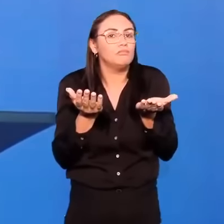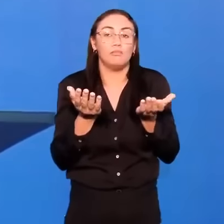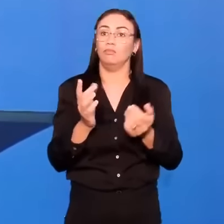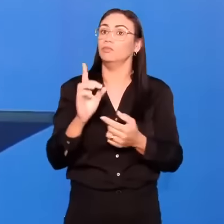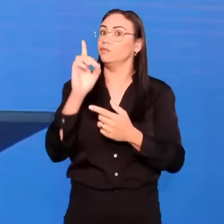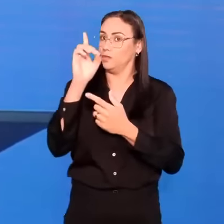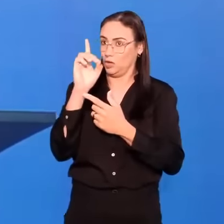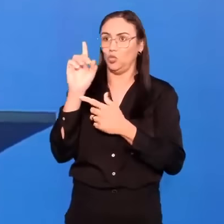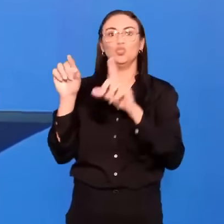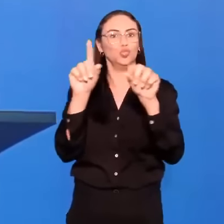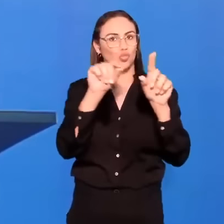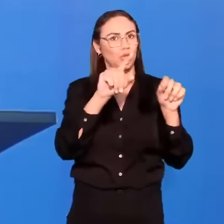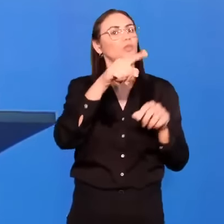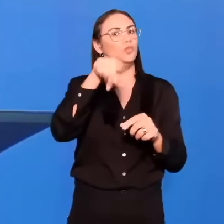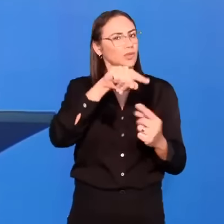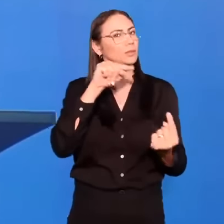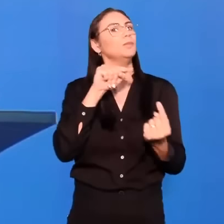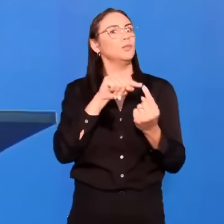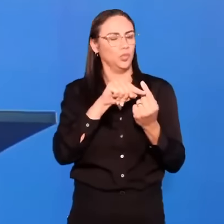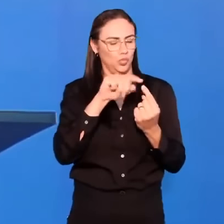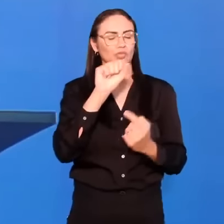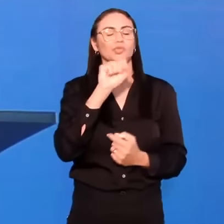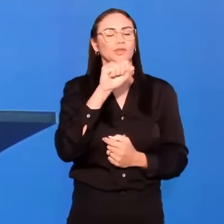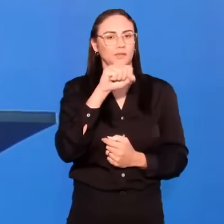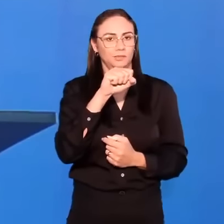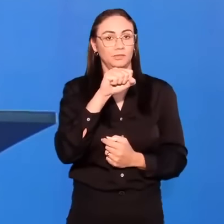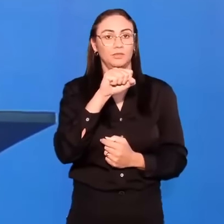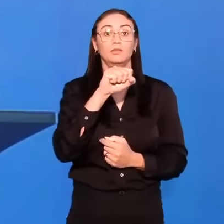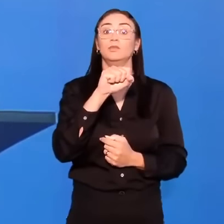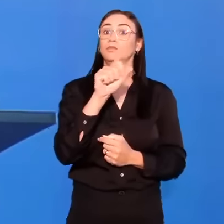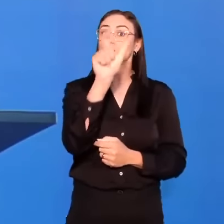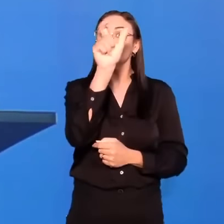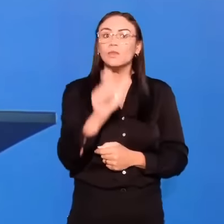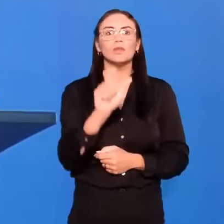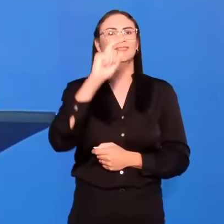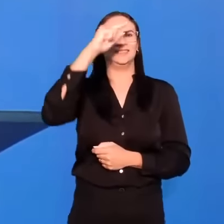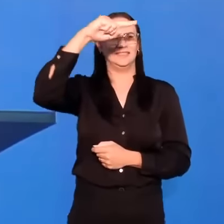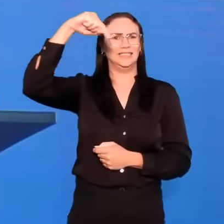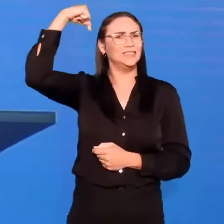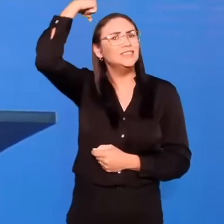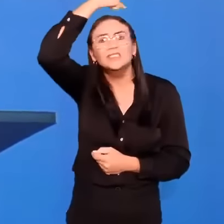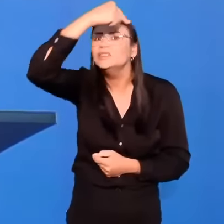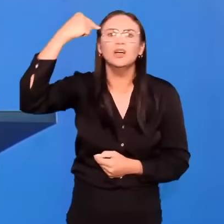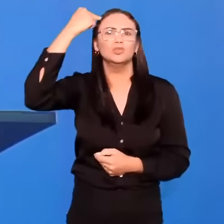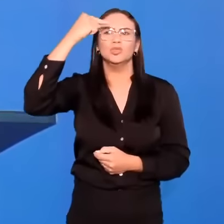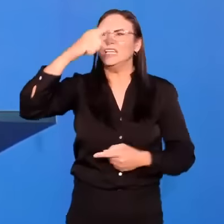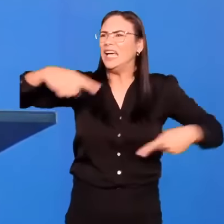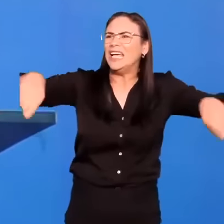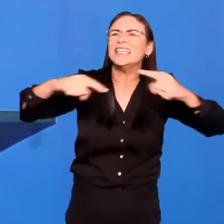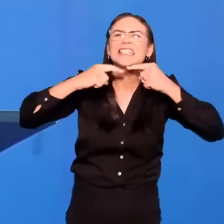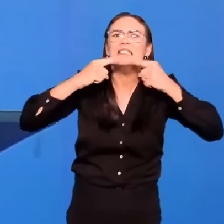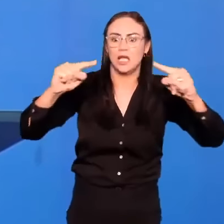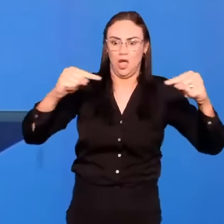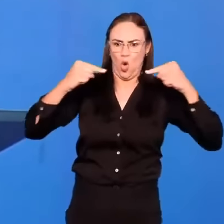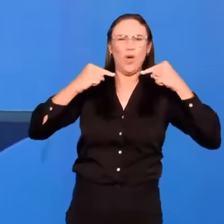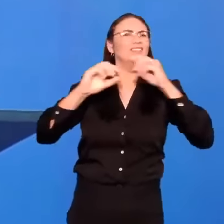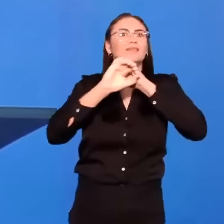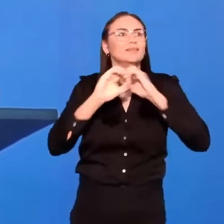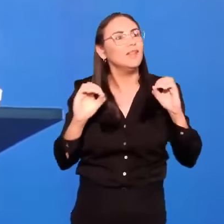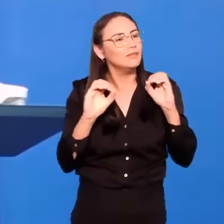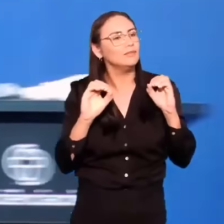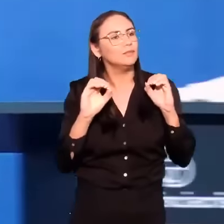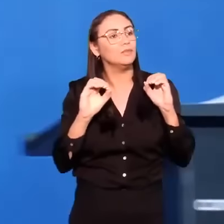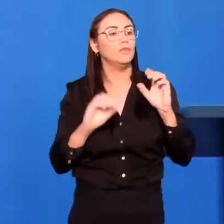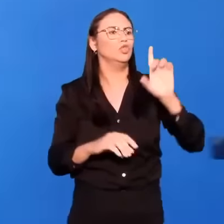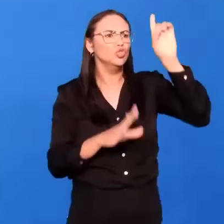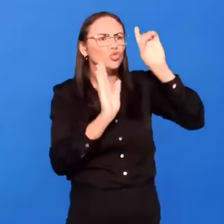propósito. Aqui é cláusula de propósito. Para sermos santos. E irrepreensíveis. Deus